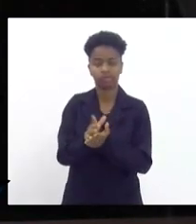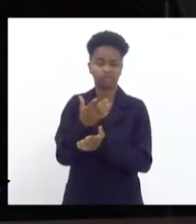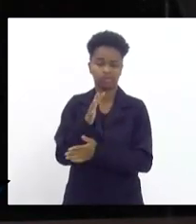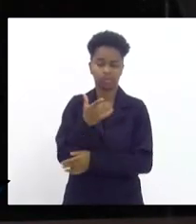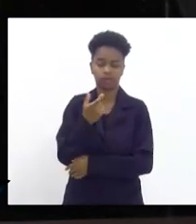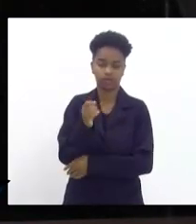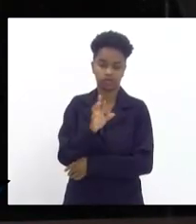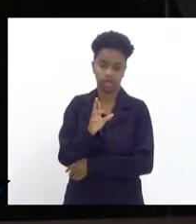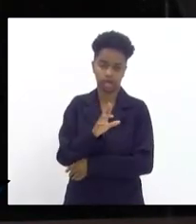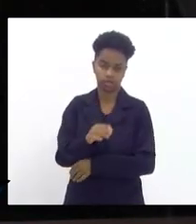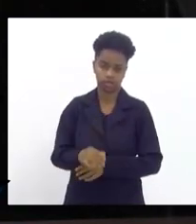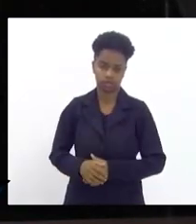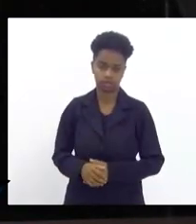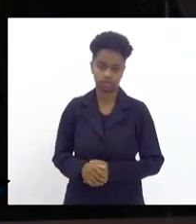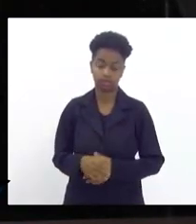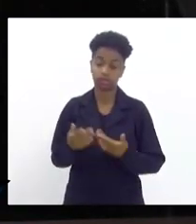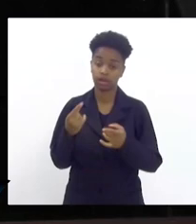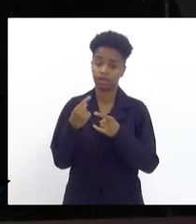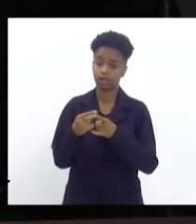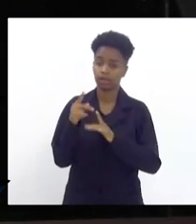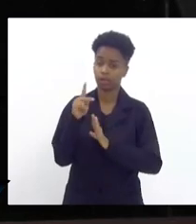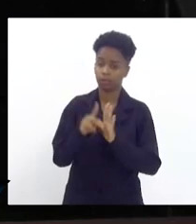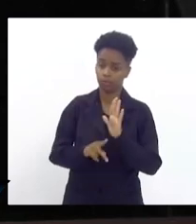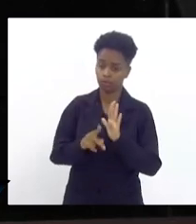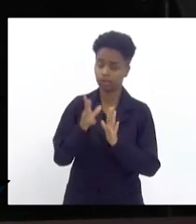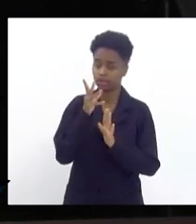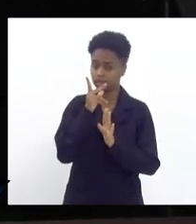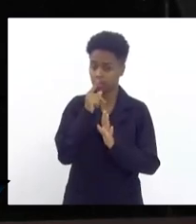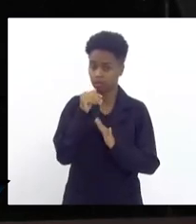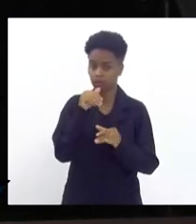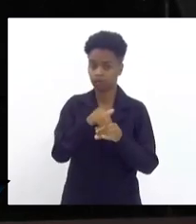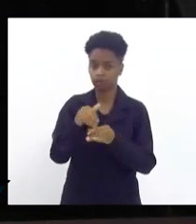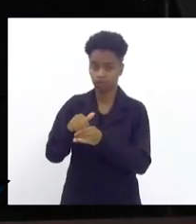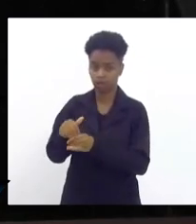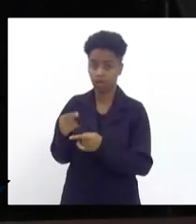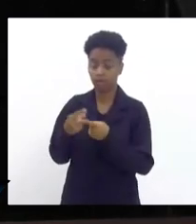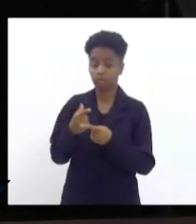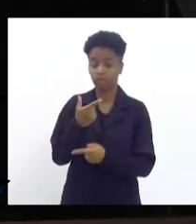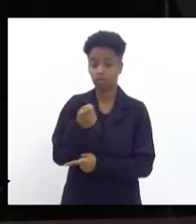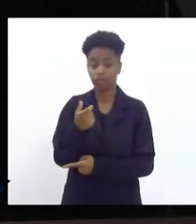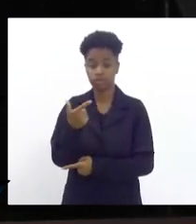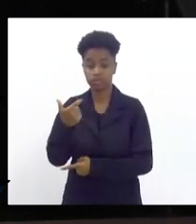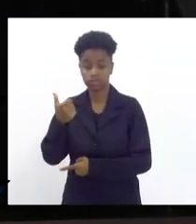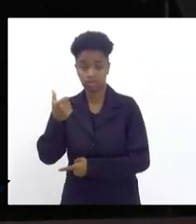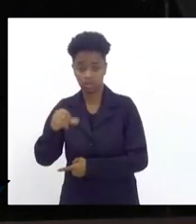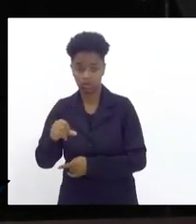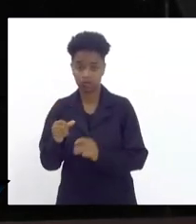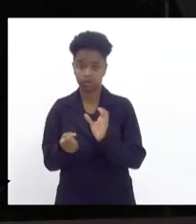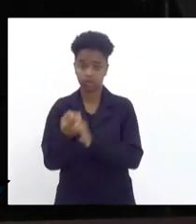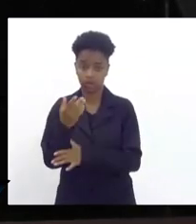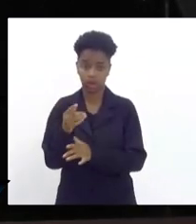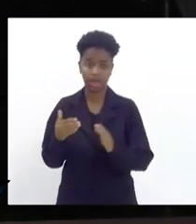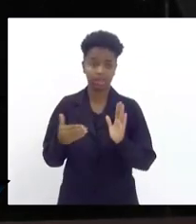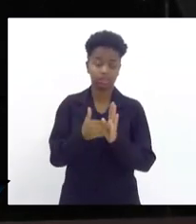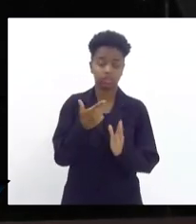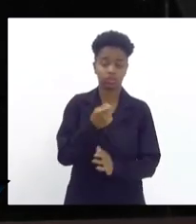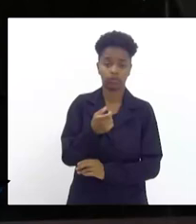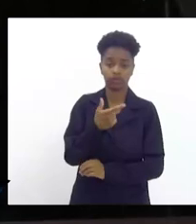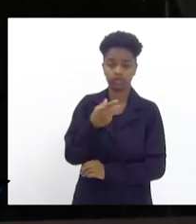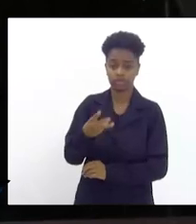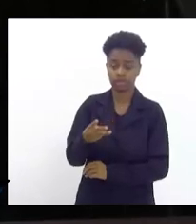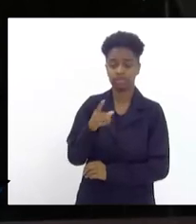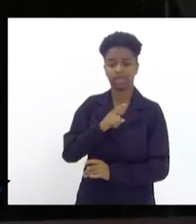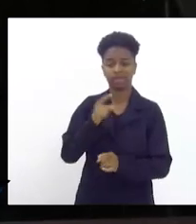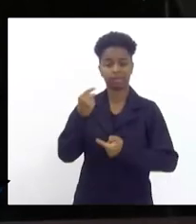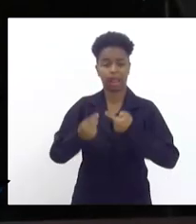reais e por que que esse projeto demorou tanto a ser votado 2019 estamos em 2023 existindo uma polêmica muito grande de